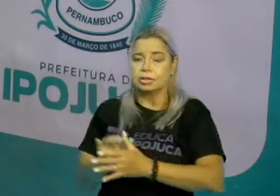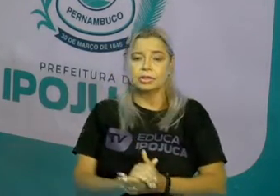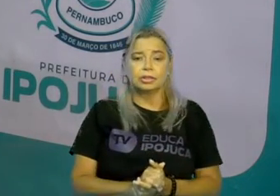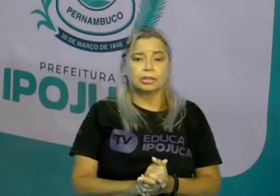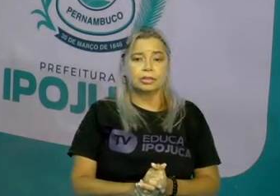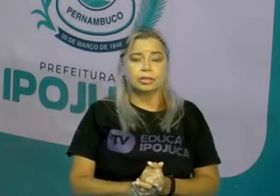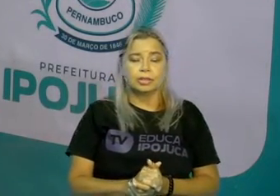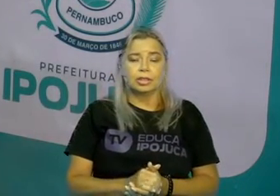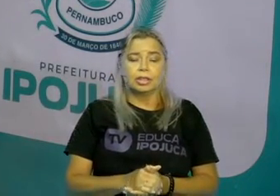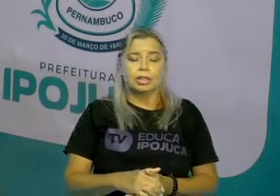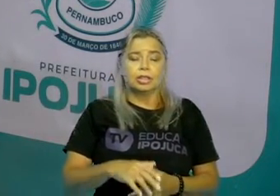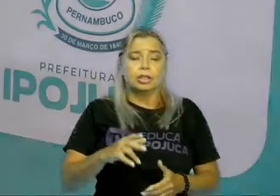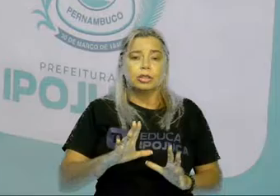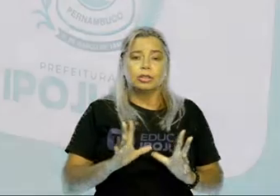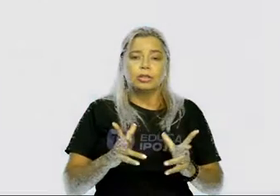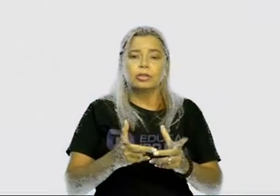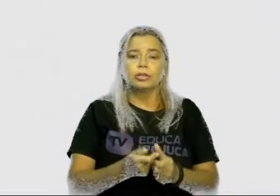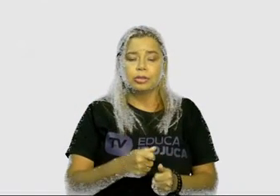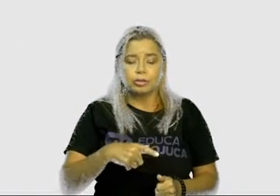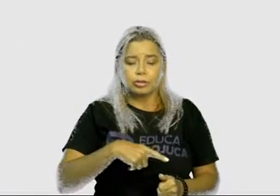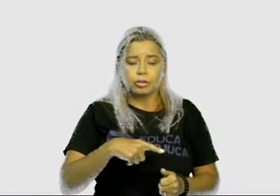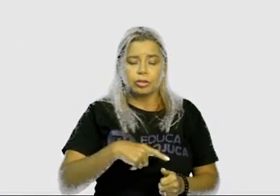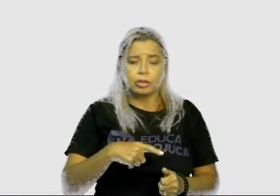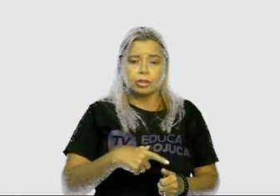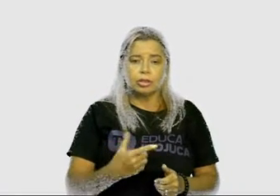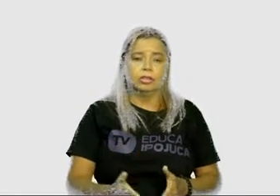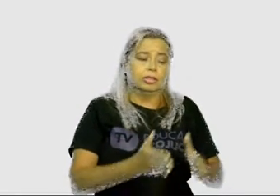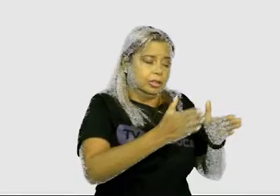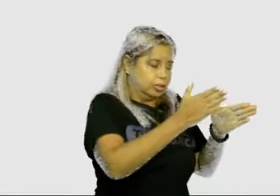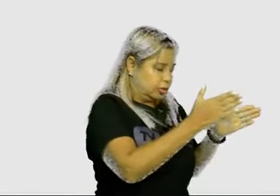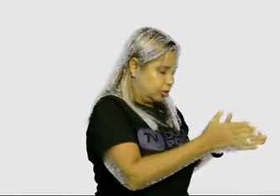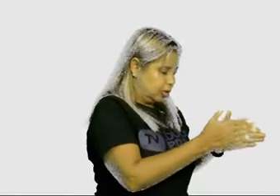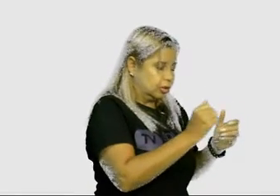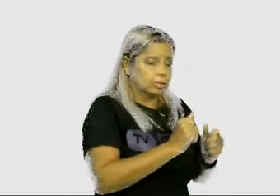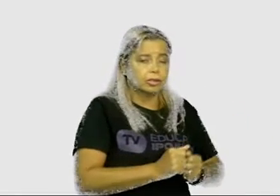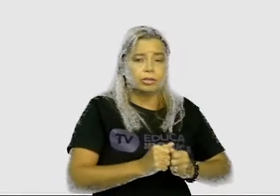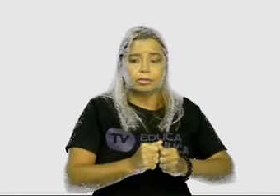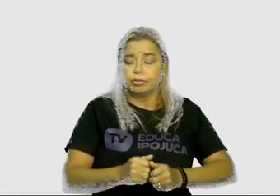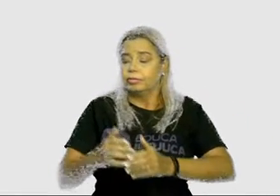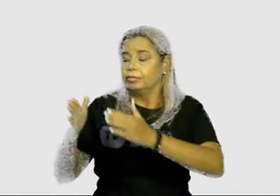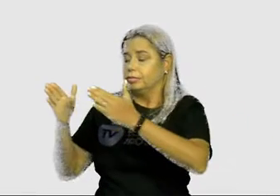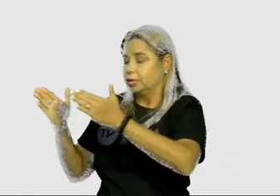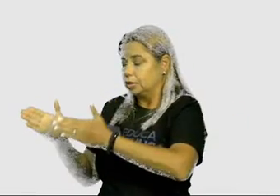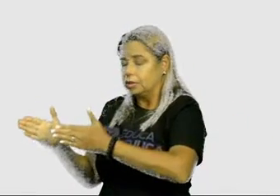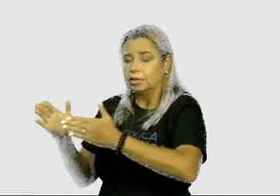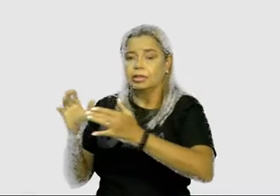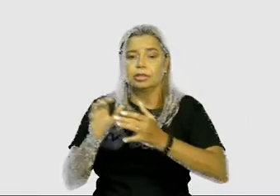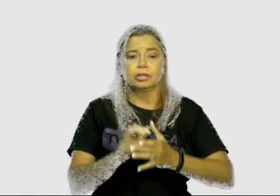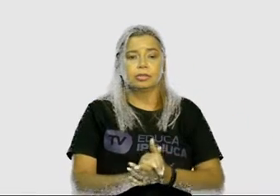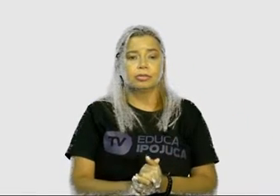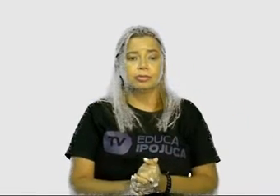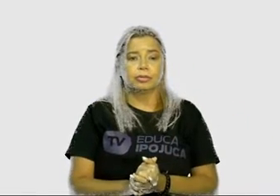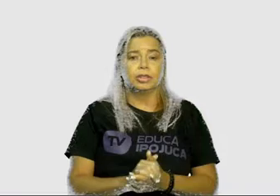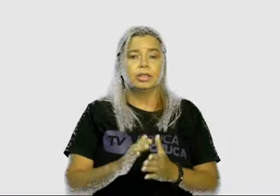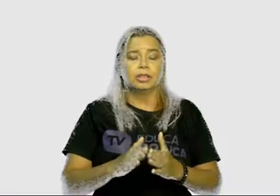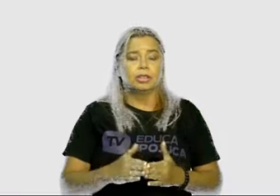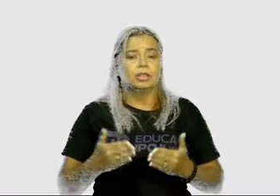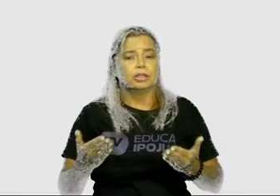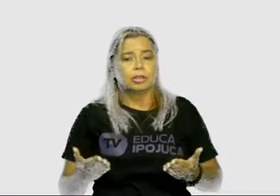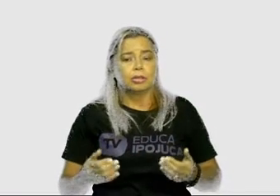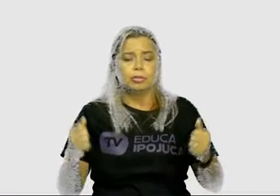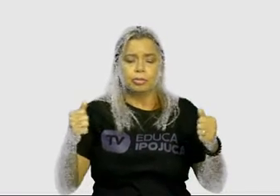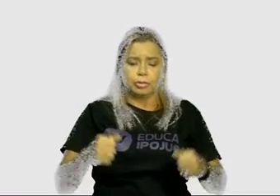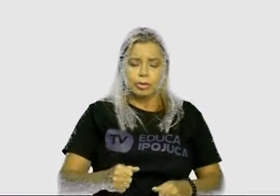esquerdo. Quando precisamos localizar algo, podemos usar esses termos, direito e